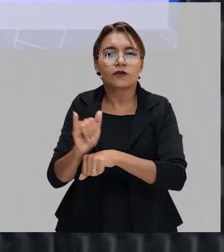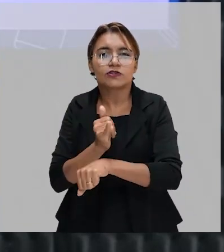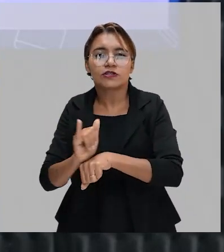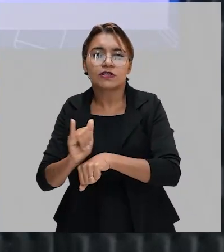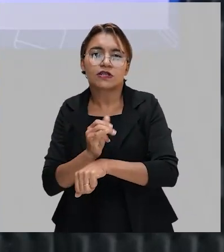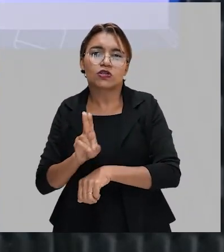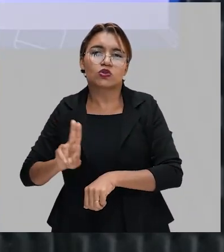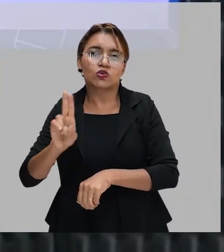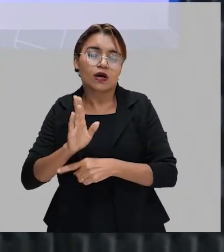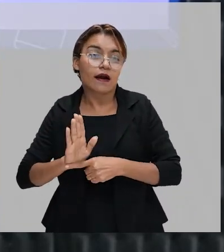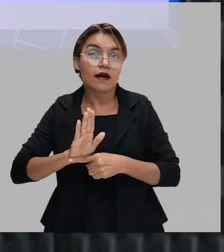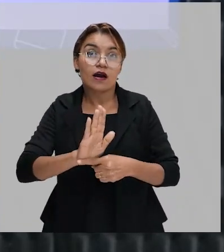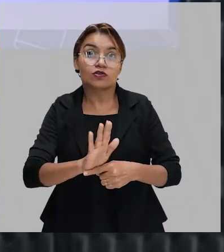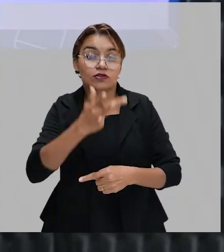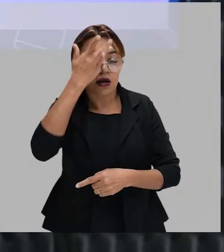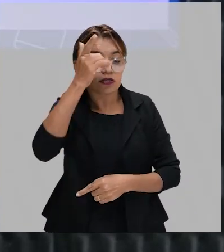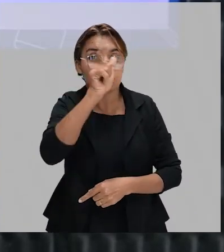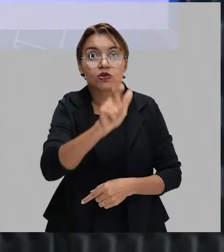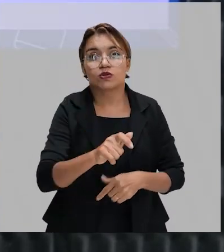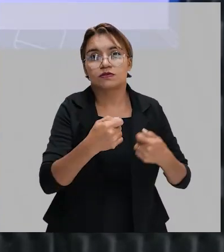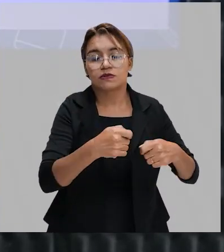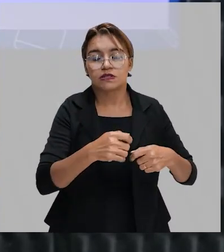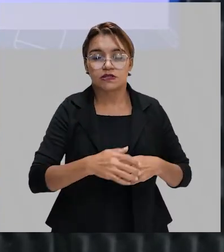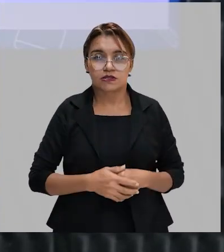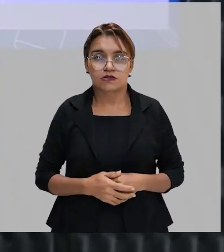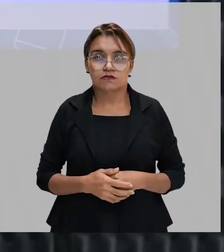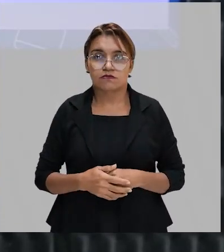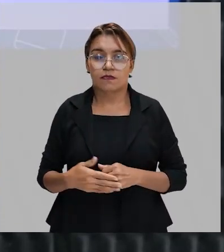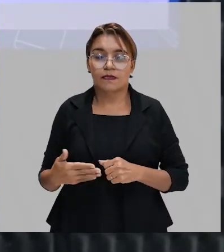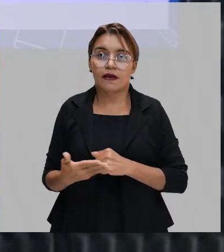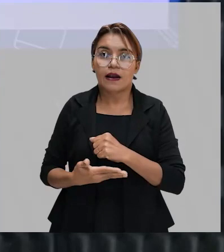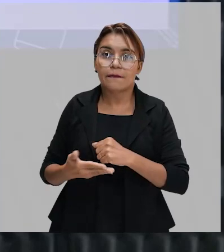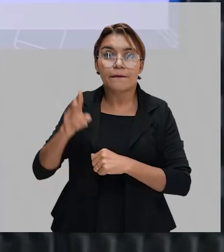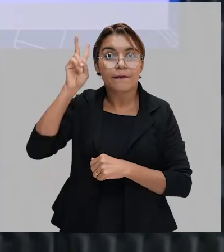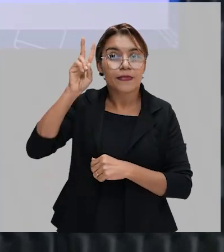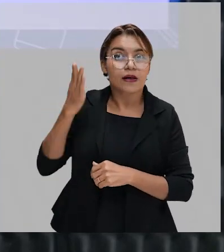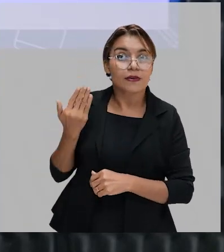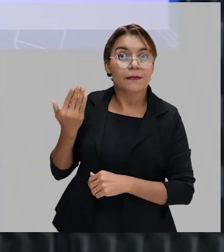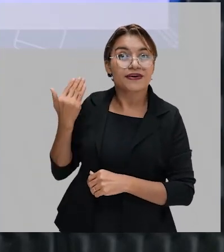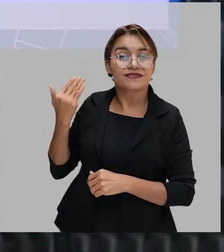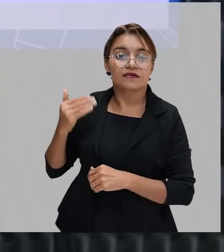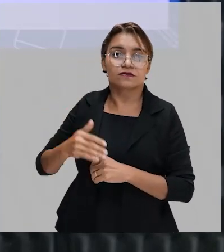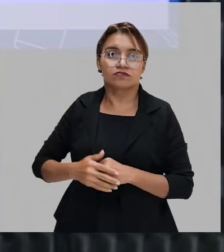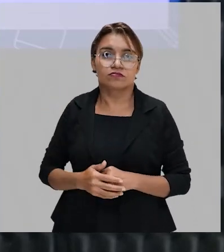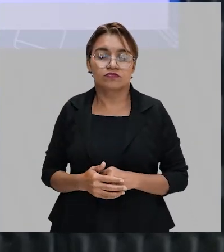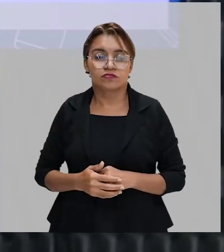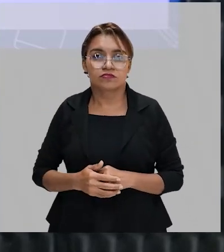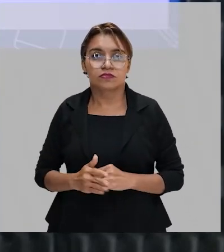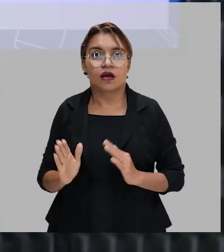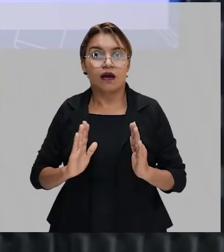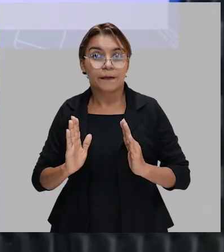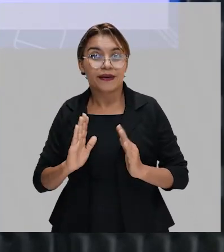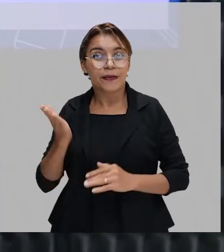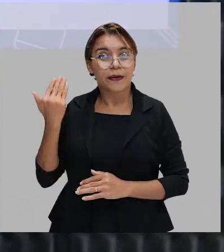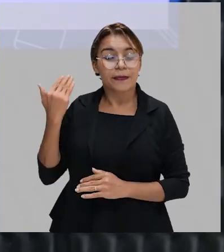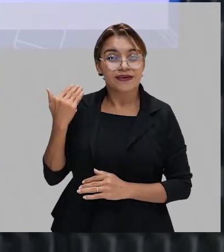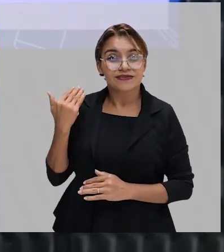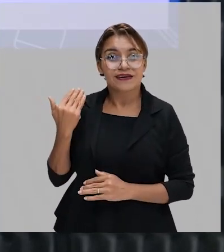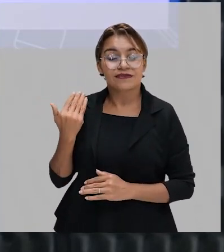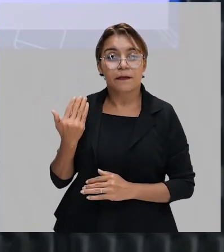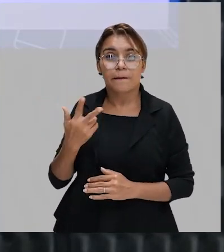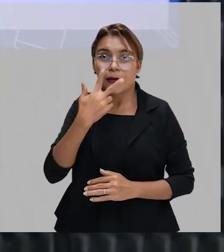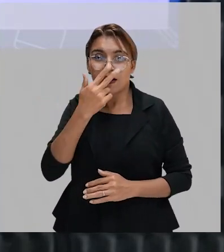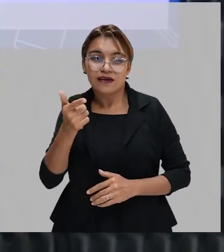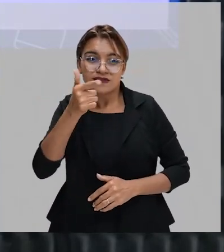de hoje, com base naquilo que aconteceu há muito tempo. E muitas coisas que aconteceram nessa época estão se repetindo nos dias de hoje.